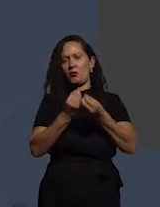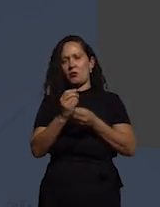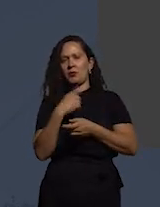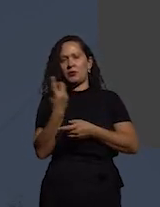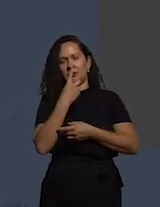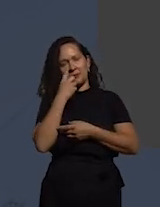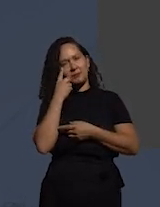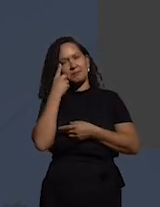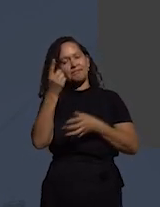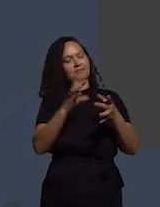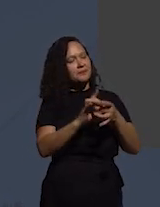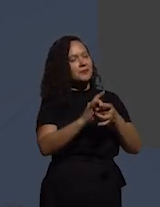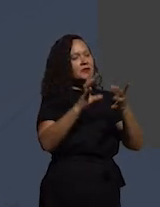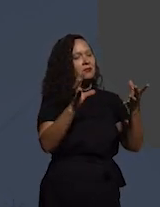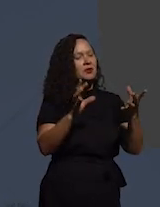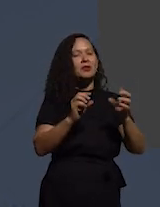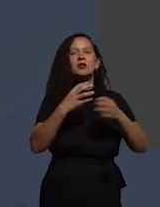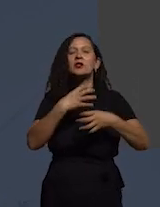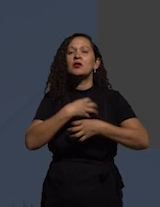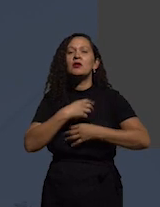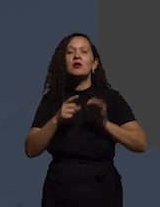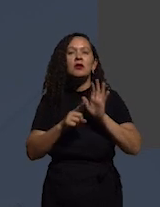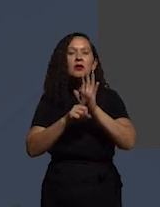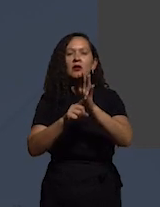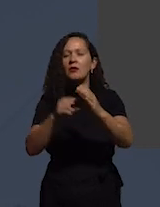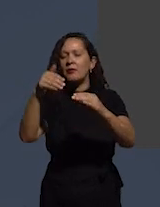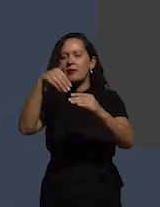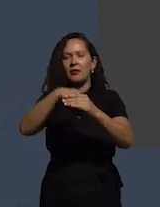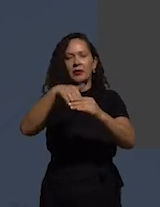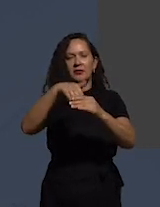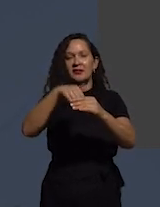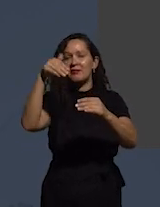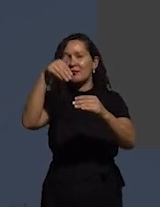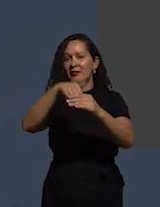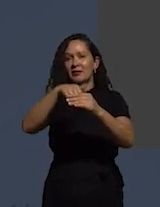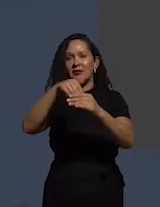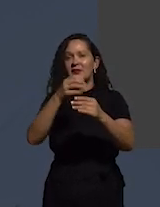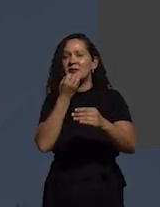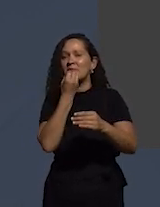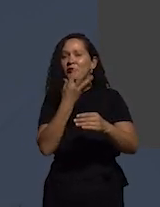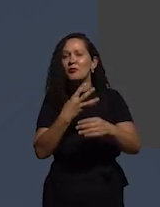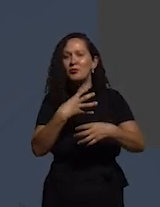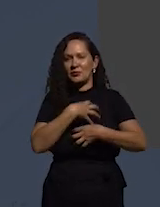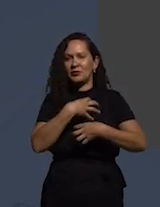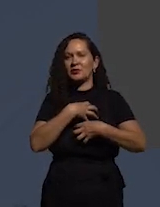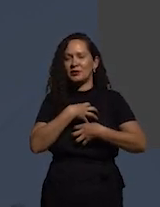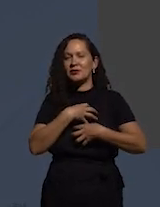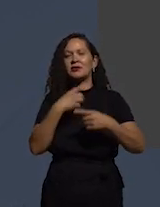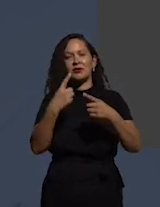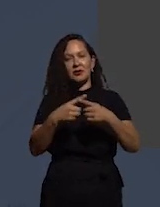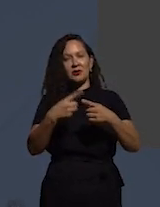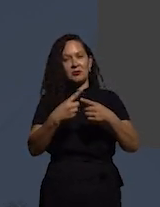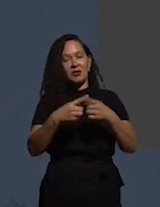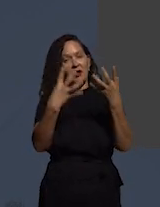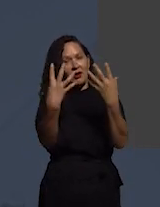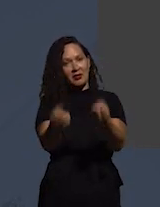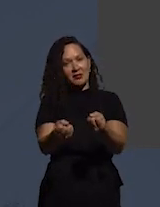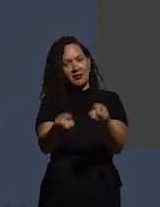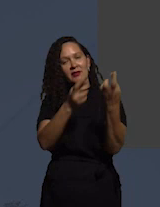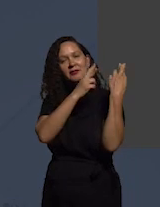a forma democrática é aquele que mostra eleições eleições são uma boa forma porque elas permitem uma